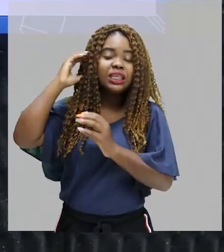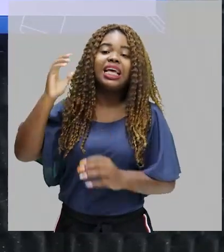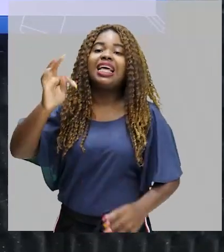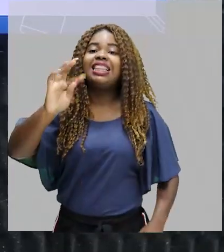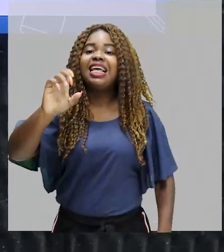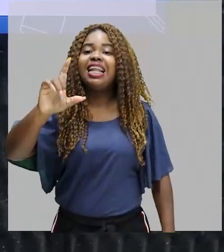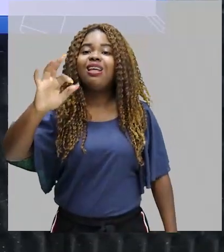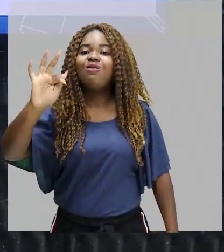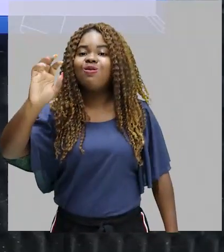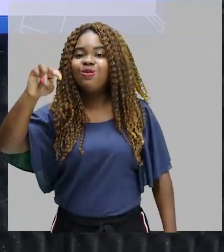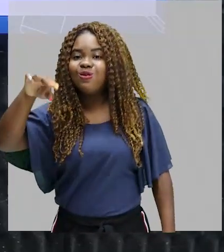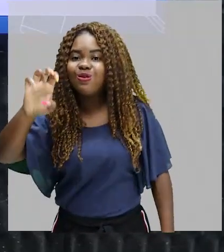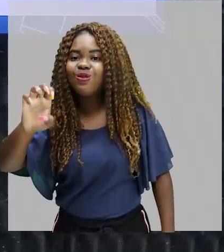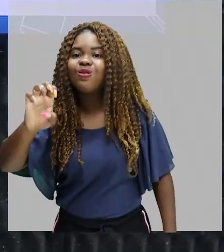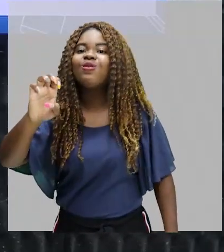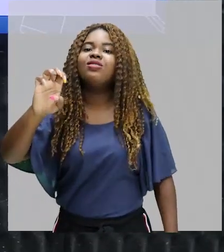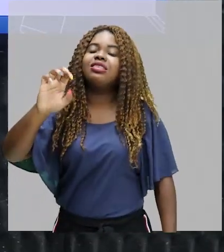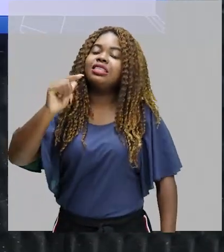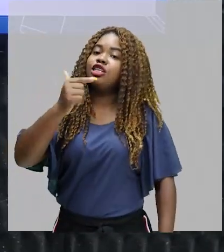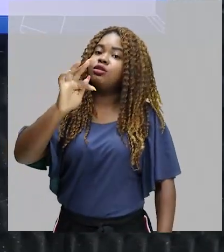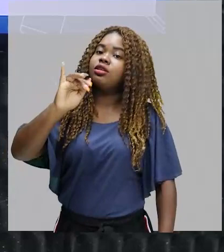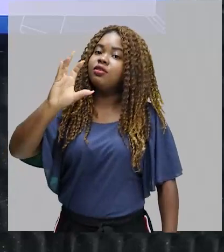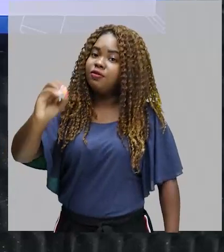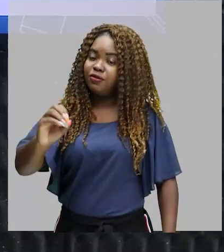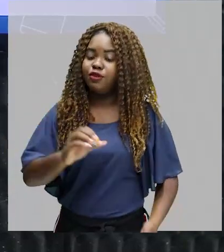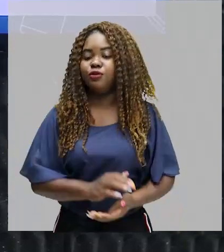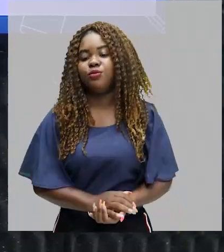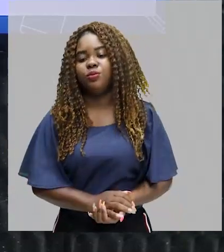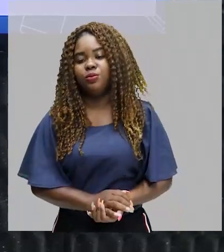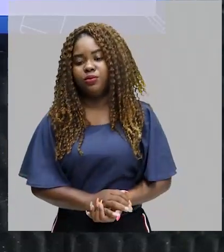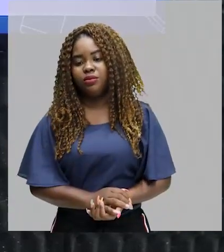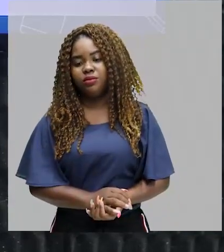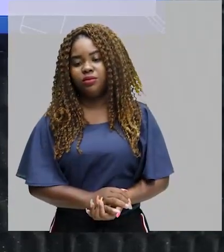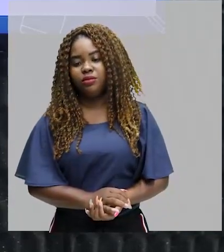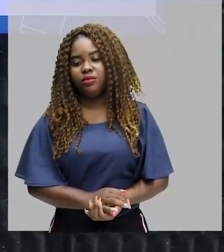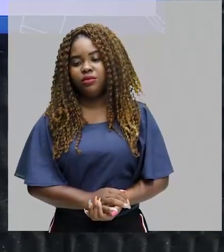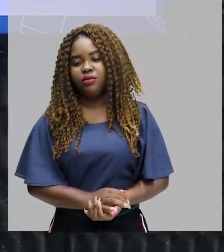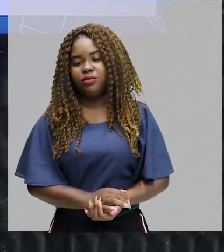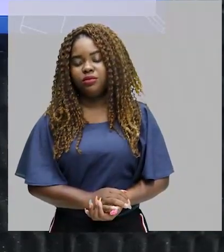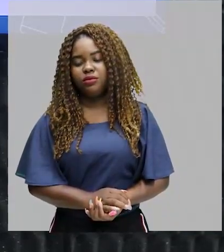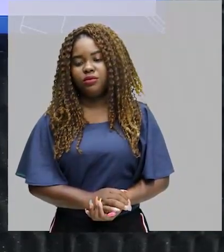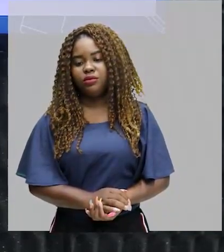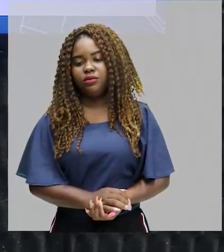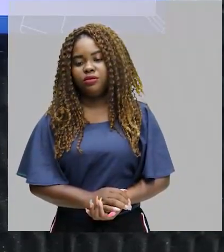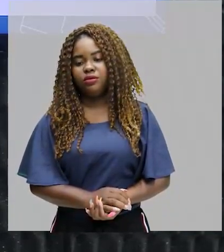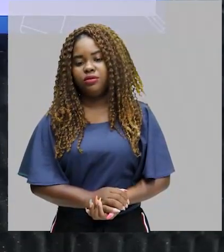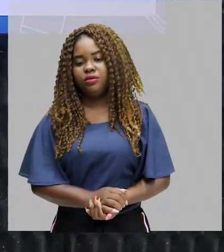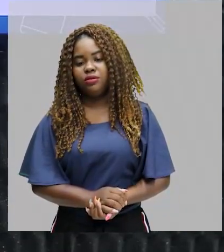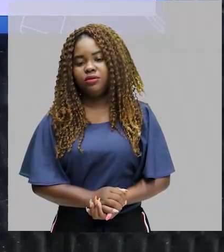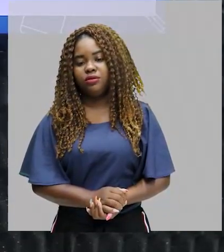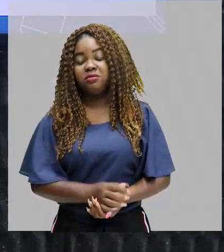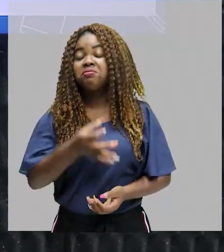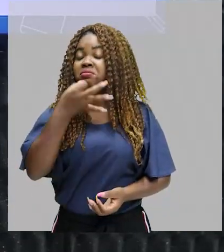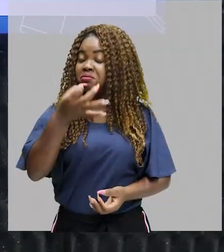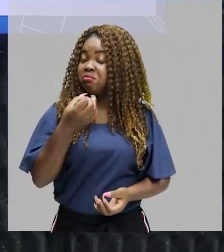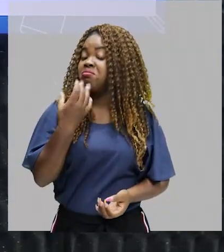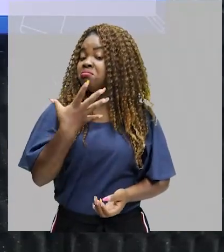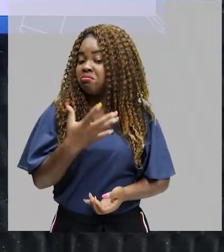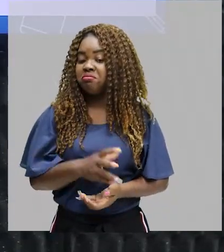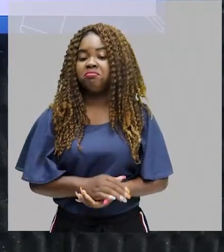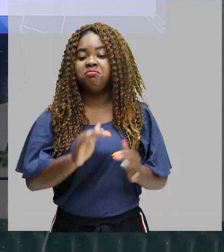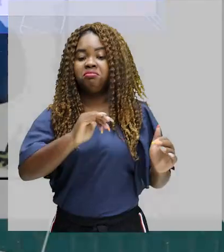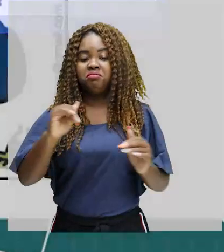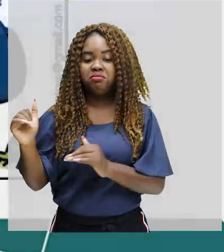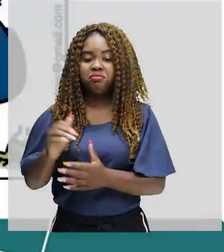fio. Então, ele diz, não, ainda não consegui cadastrar. Olha o meu telefone, eu não estou conseguindo baixar o app. Então, uma crítica bem interessante.